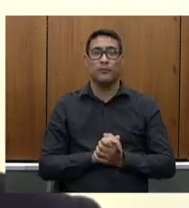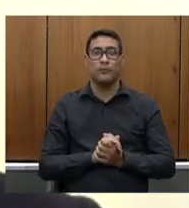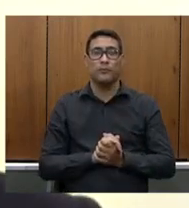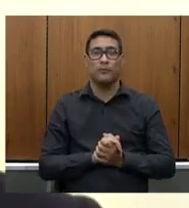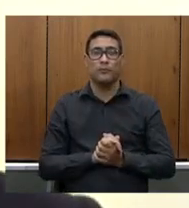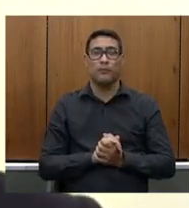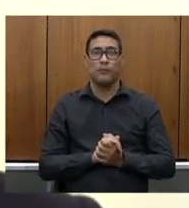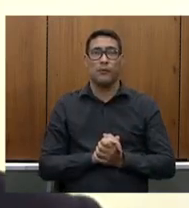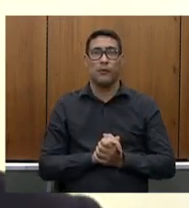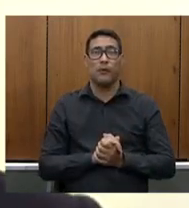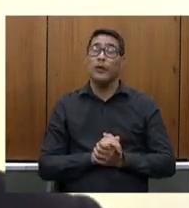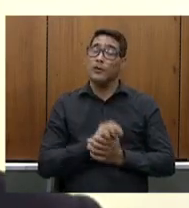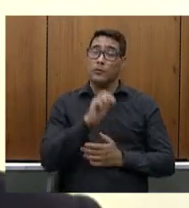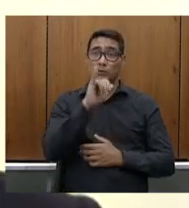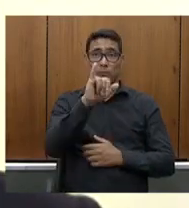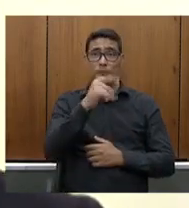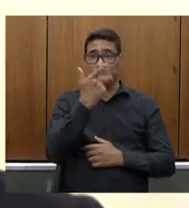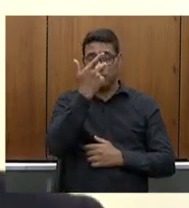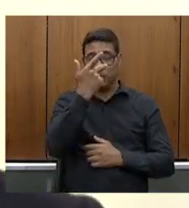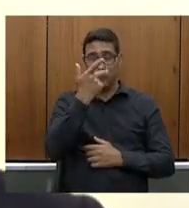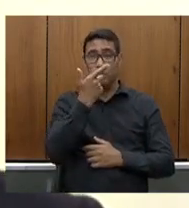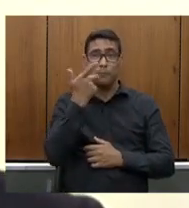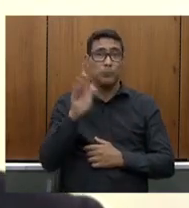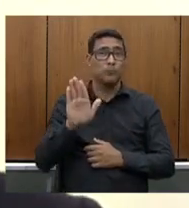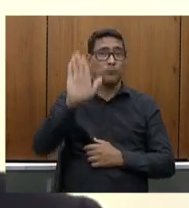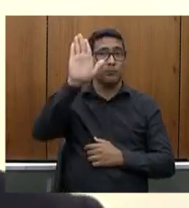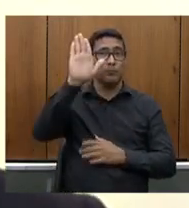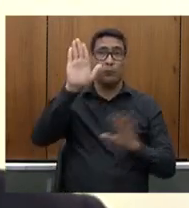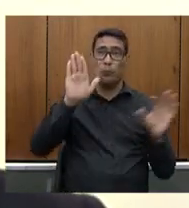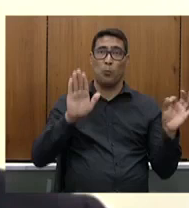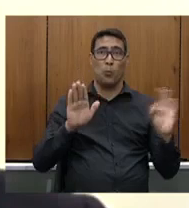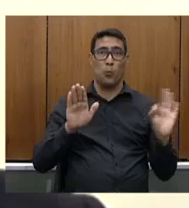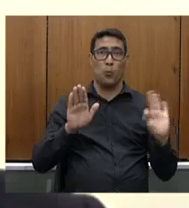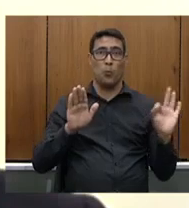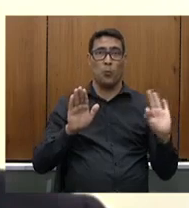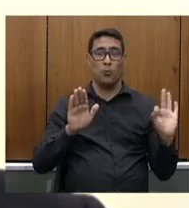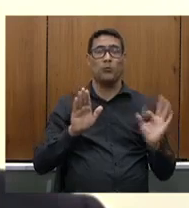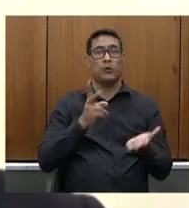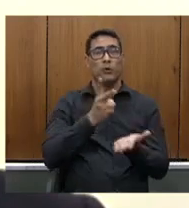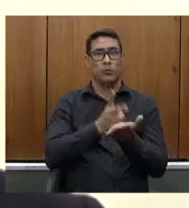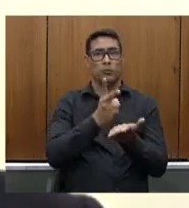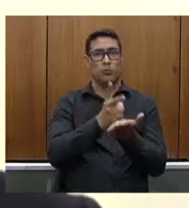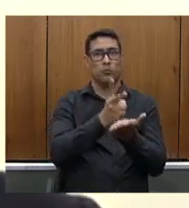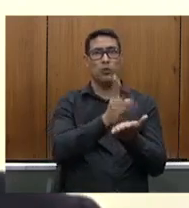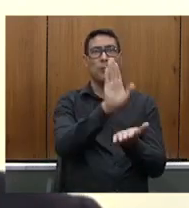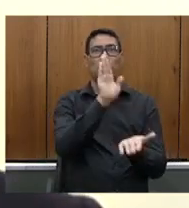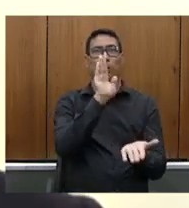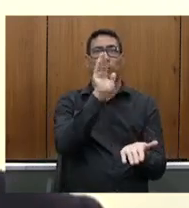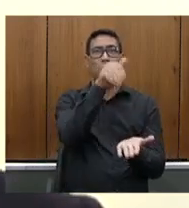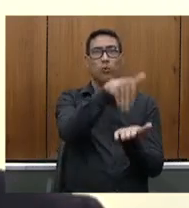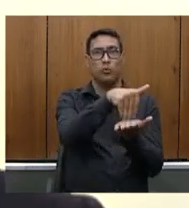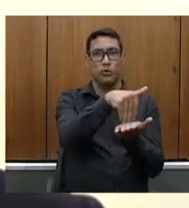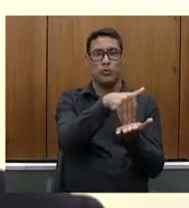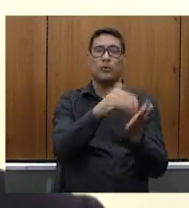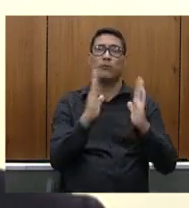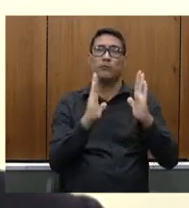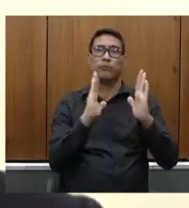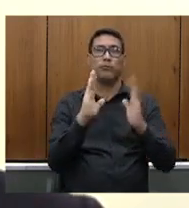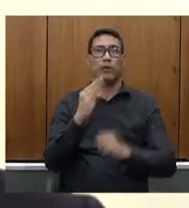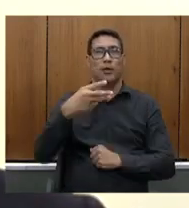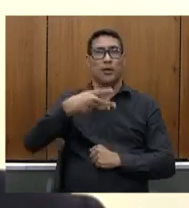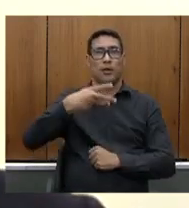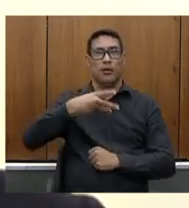não havendo quem se manifeste seguimos para a última fase a terceira fase